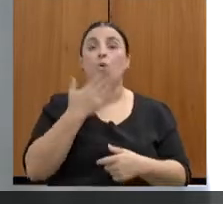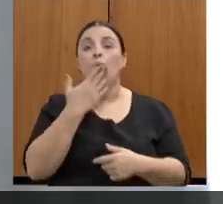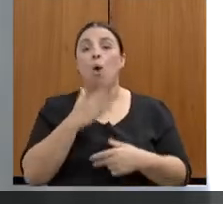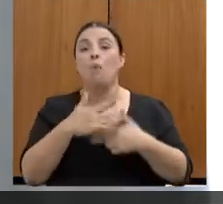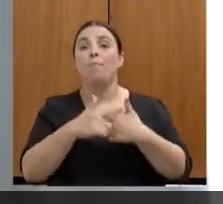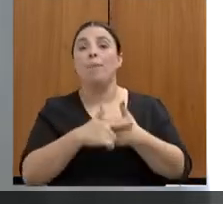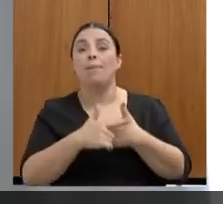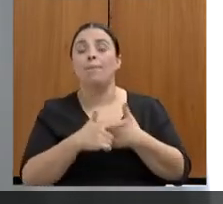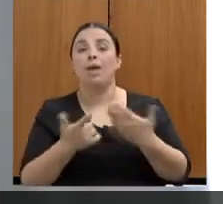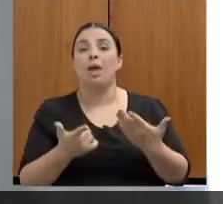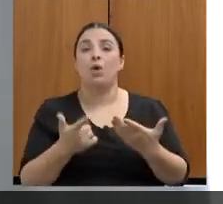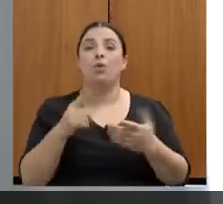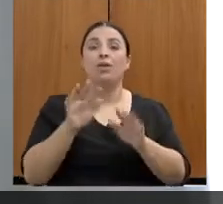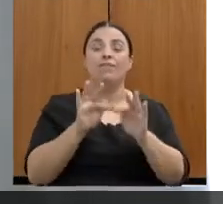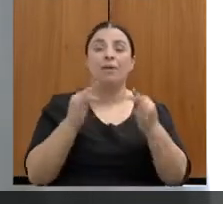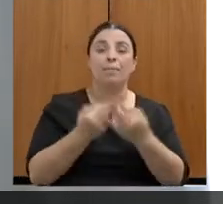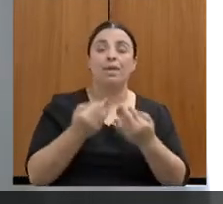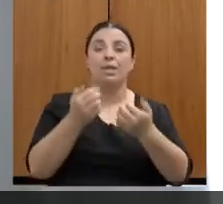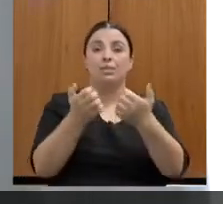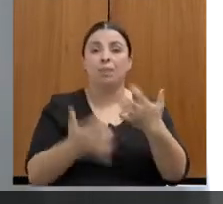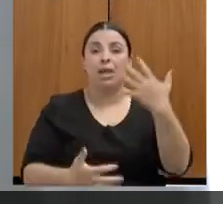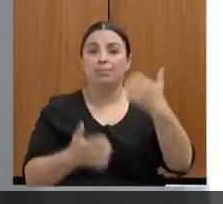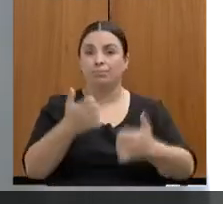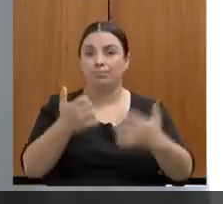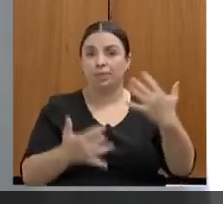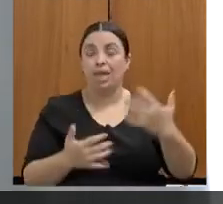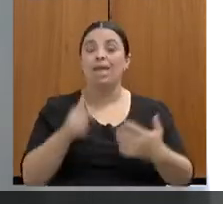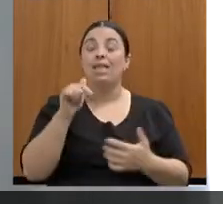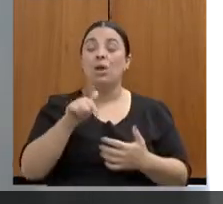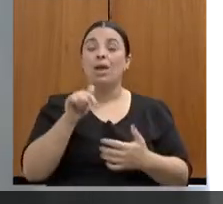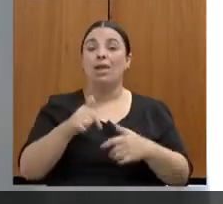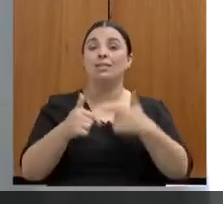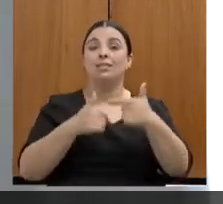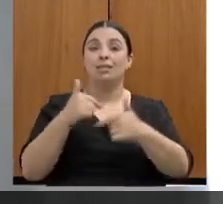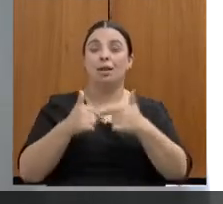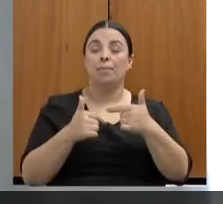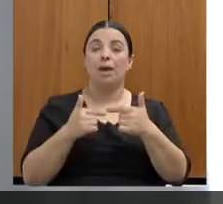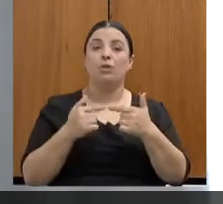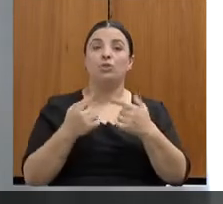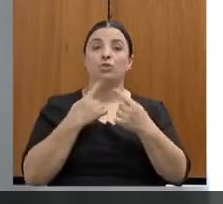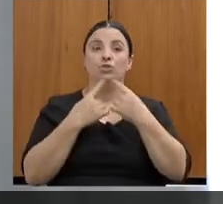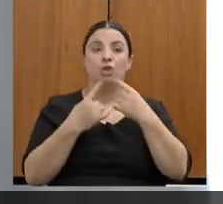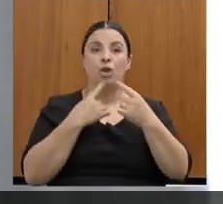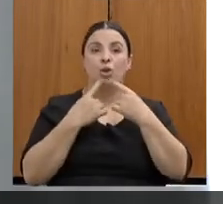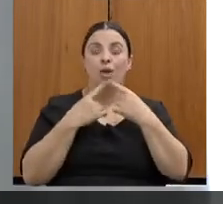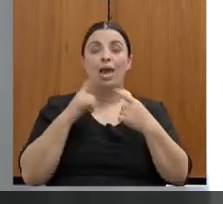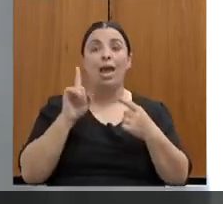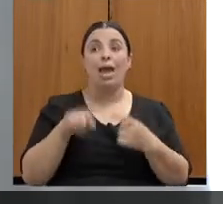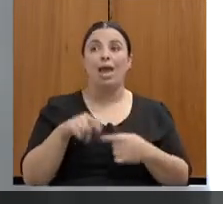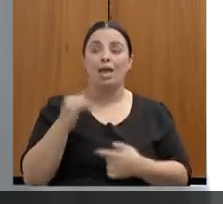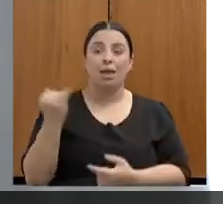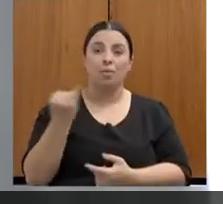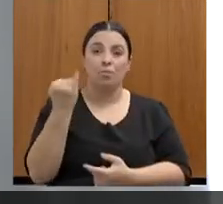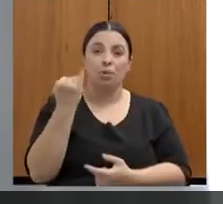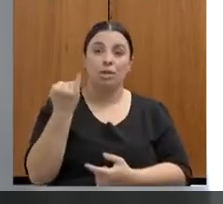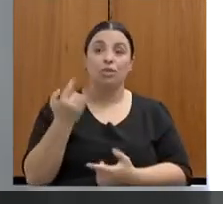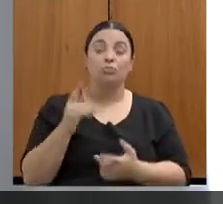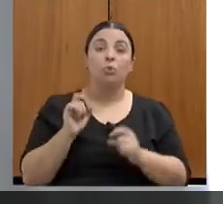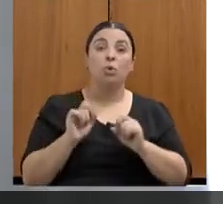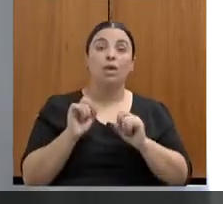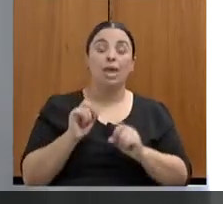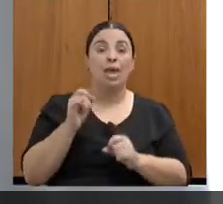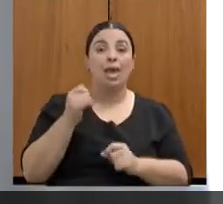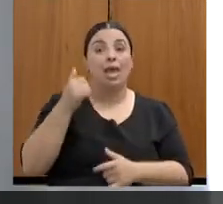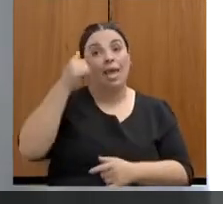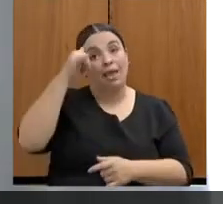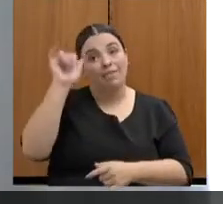Então, esse trabalho que é feito no Dialogar é importante não só para evitar a reincidência com relação àquela